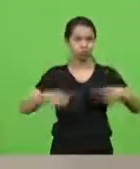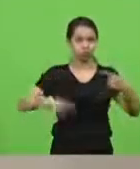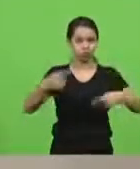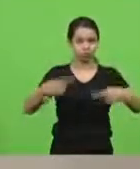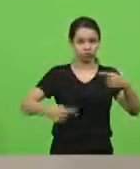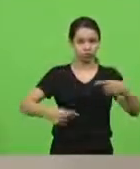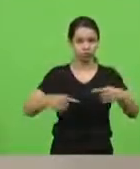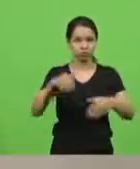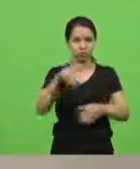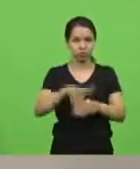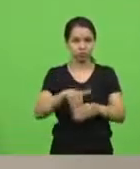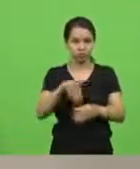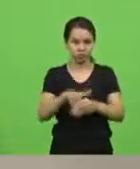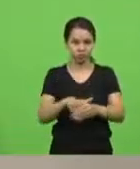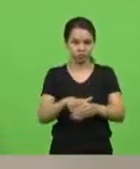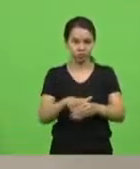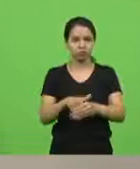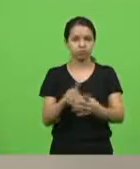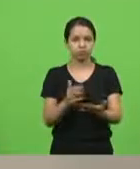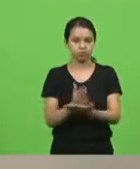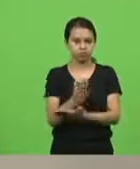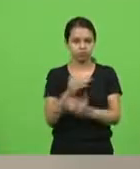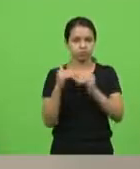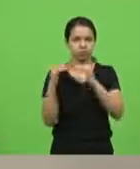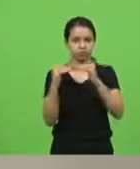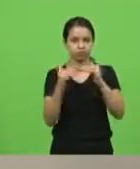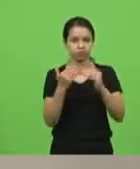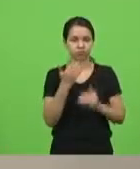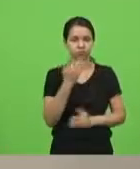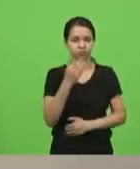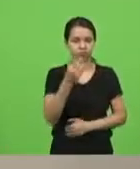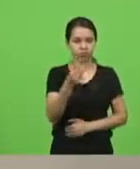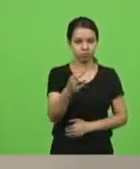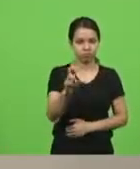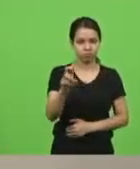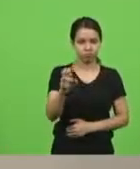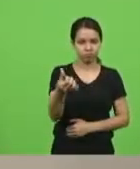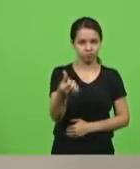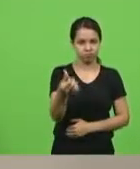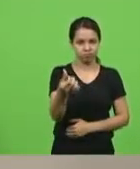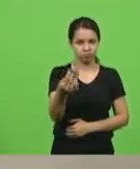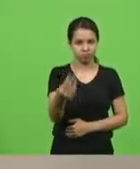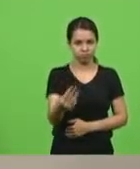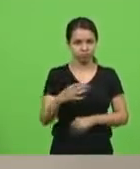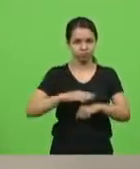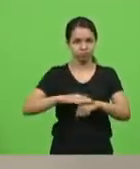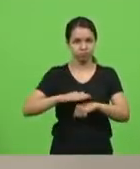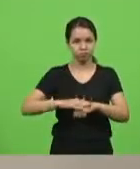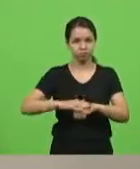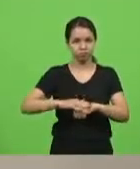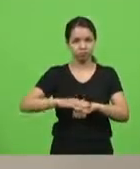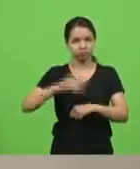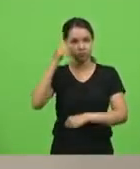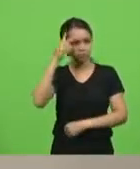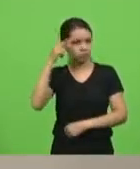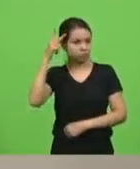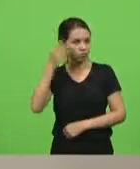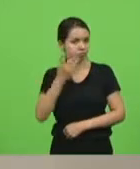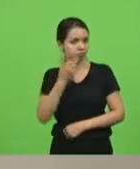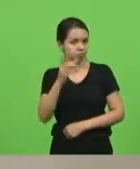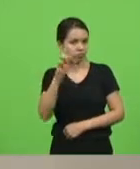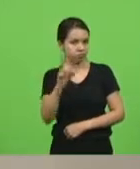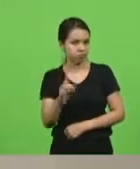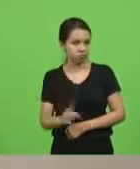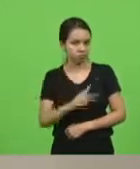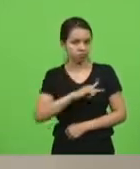permanentes como se encontra. Aprovado por unanimidade. Requerimento 363, autor deputado Paulinha, solicitando ao diretor-presidente da SCC